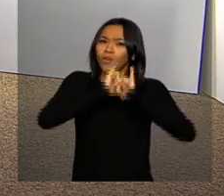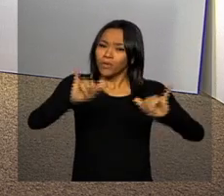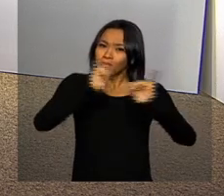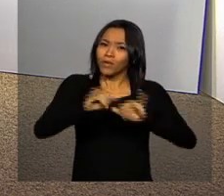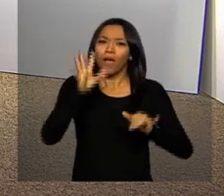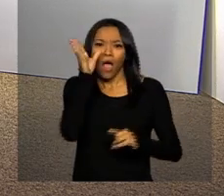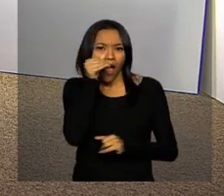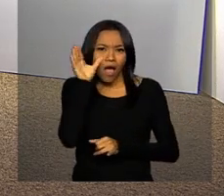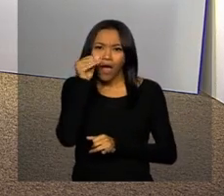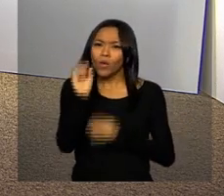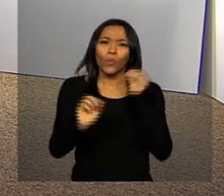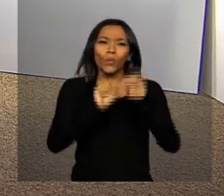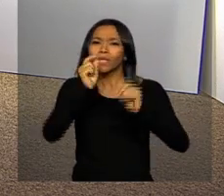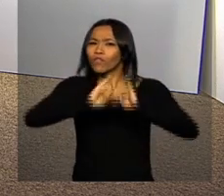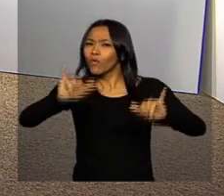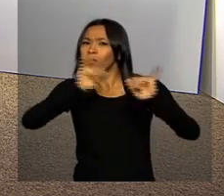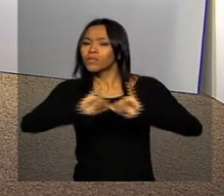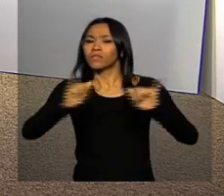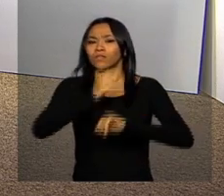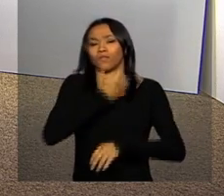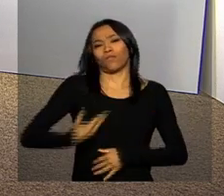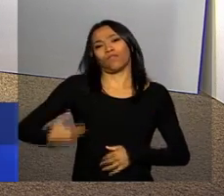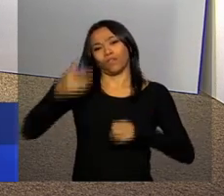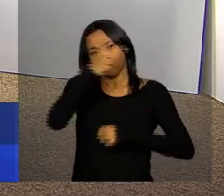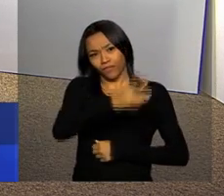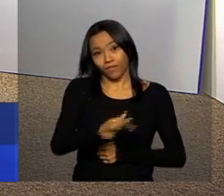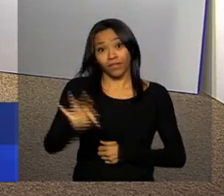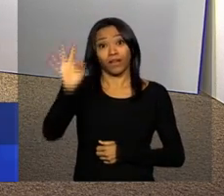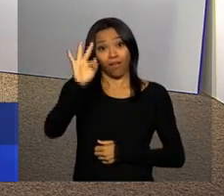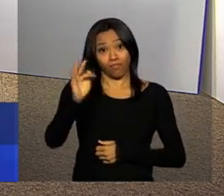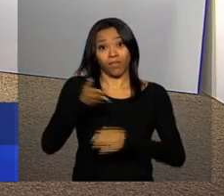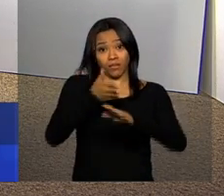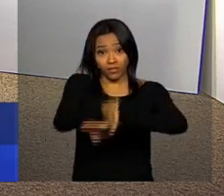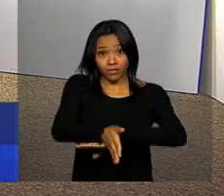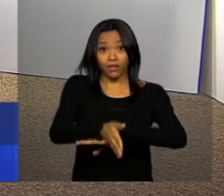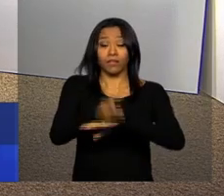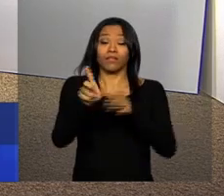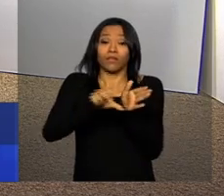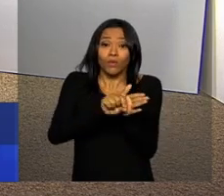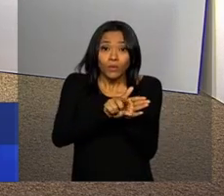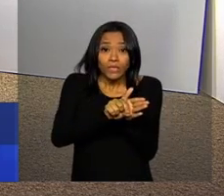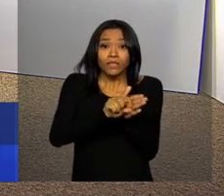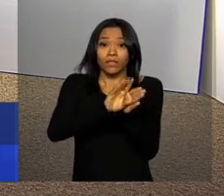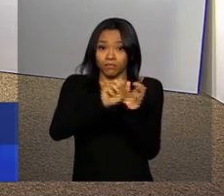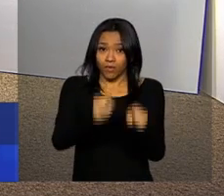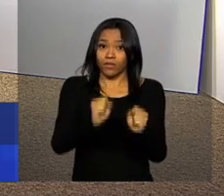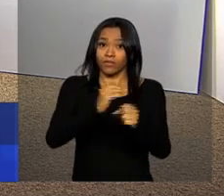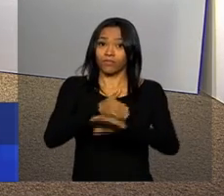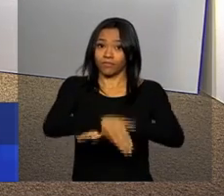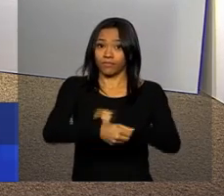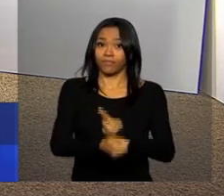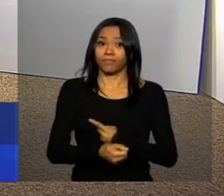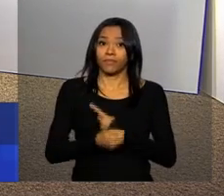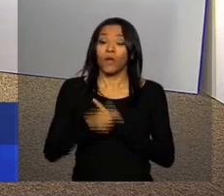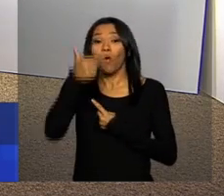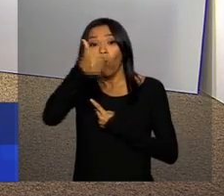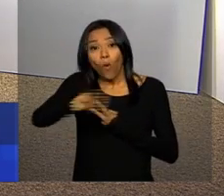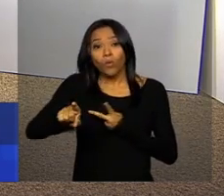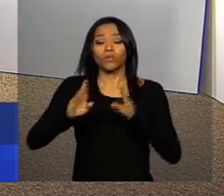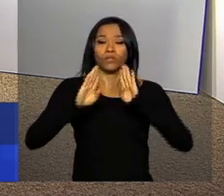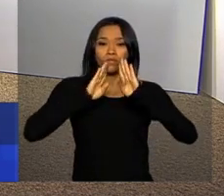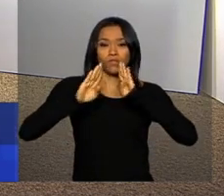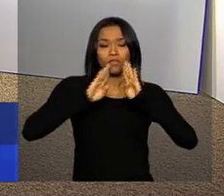Acompanhe as novidades do governo federal em nossas redes sociais, twitter.com.br e facebook